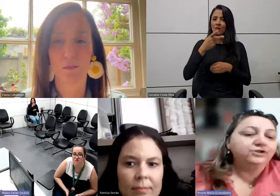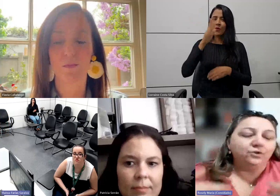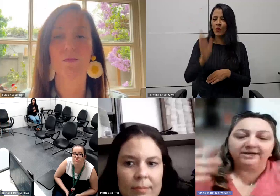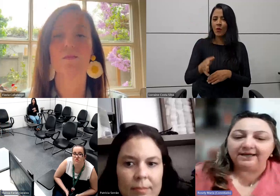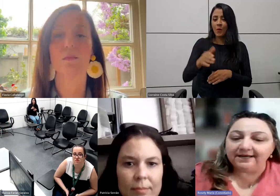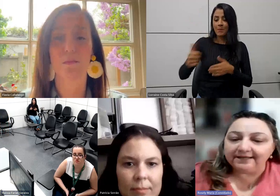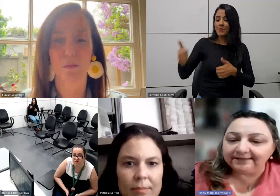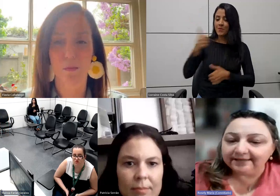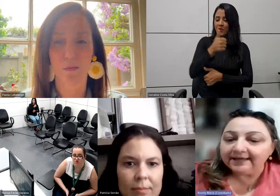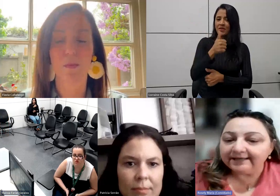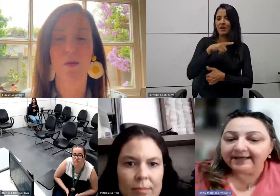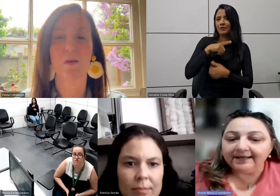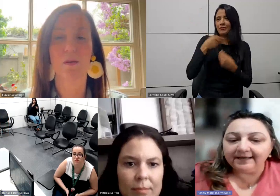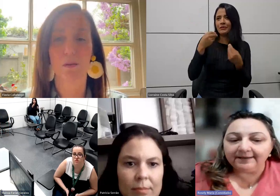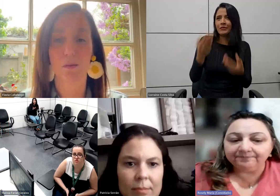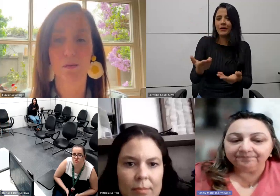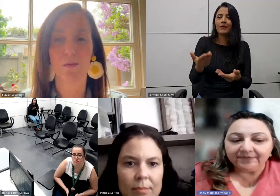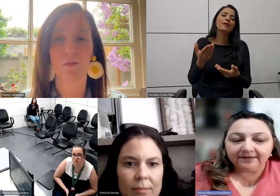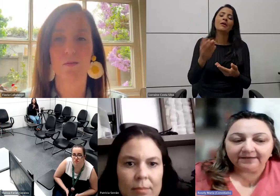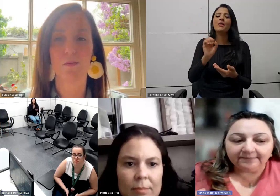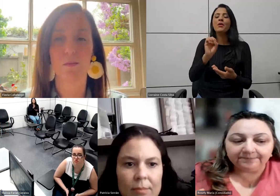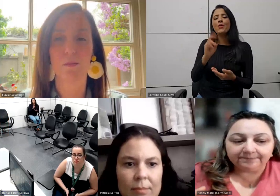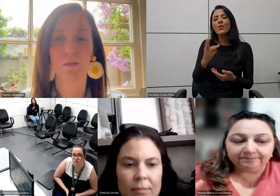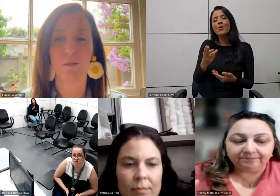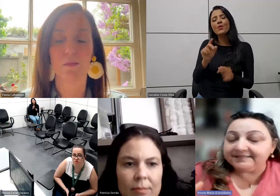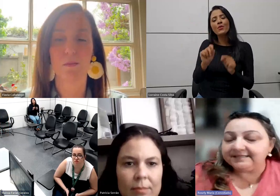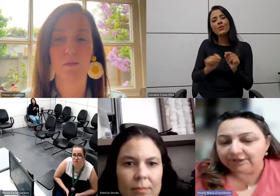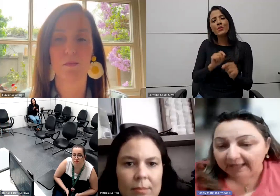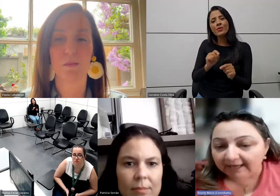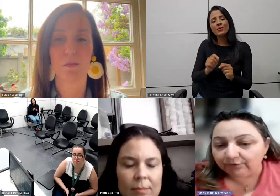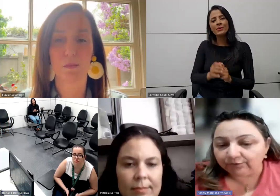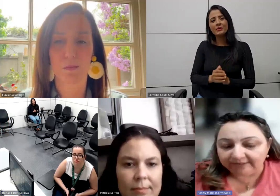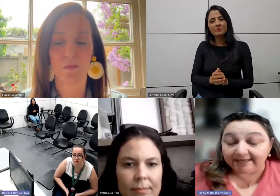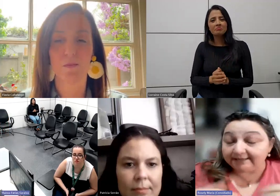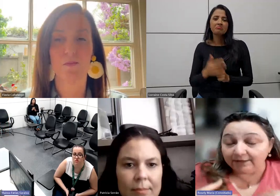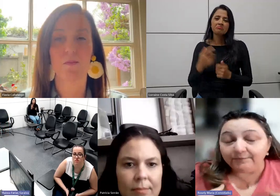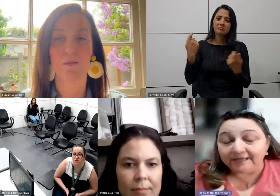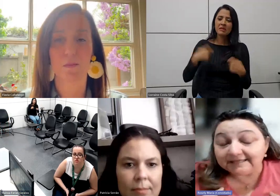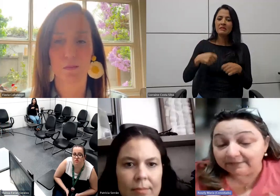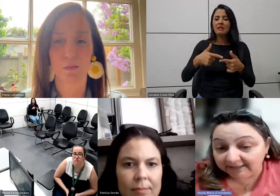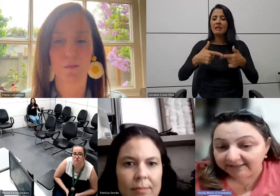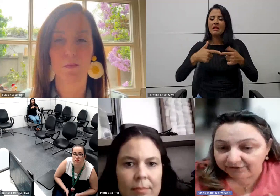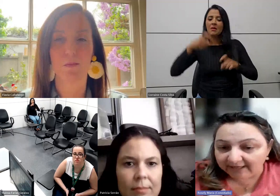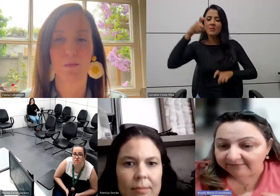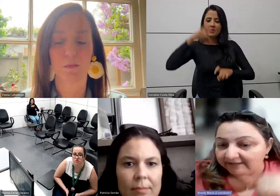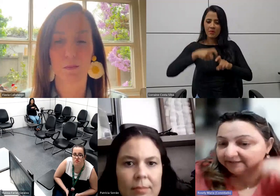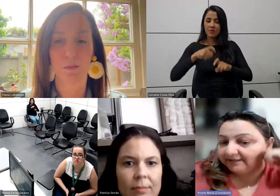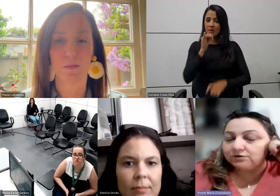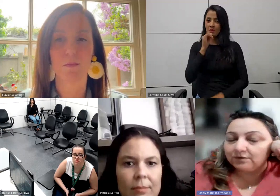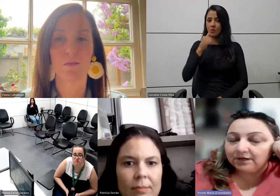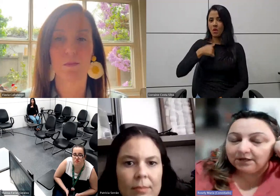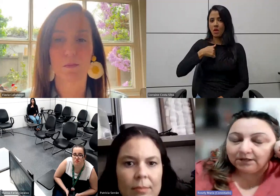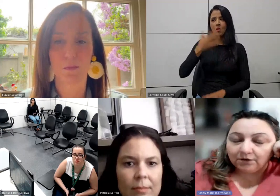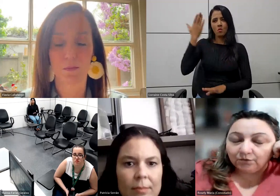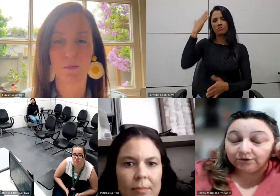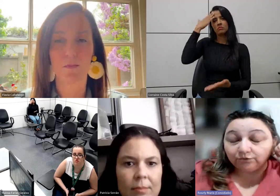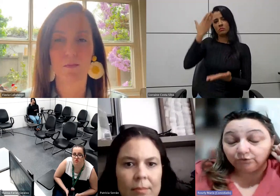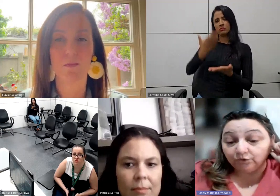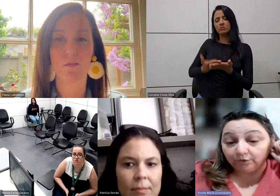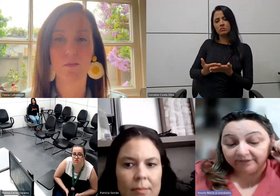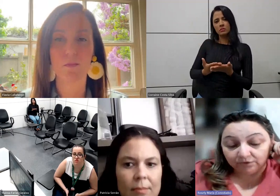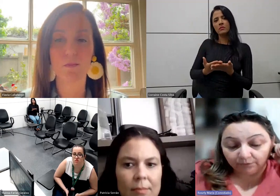prioridade ou que ele precisa de laudo, etc. Eu mesma acreditava nisso